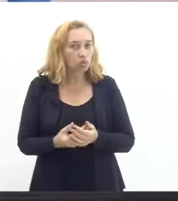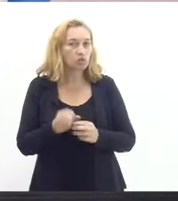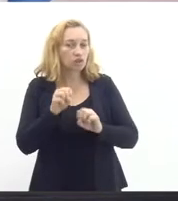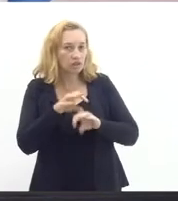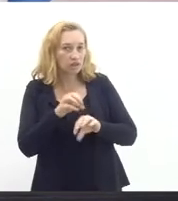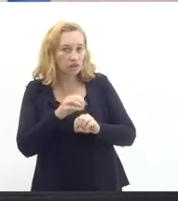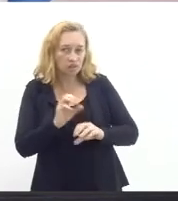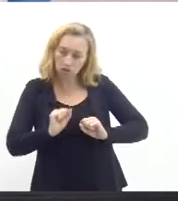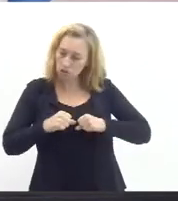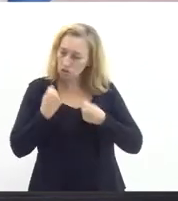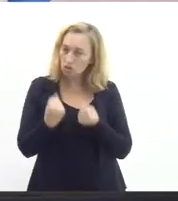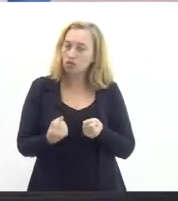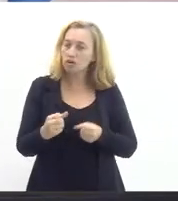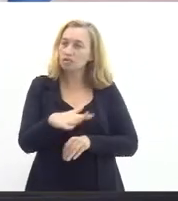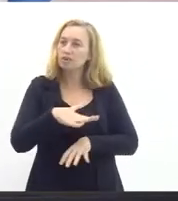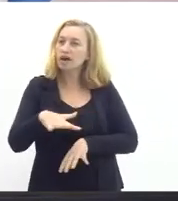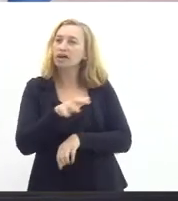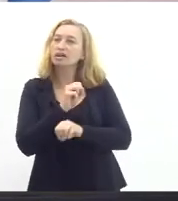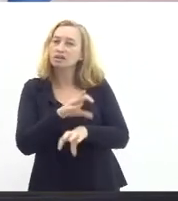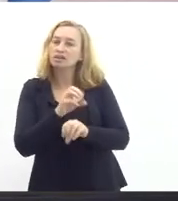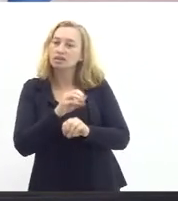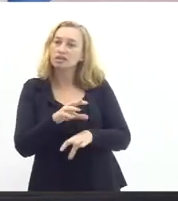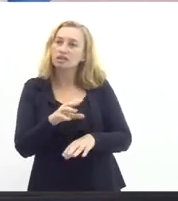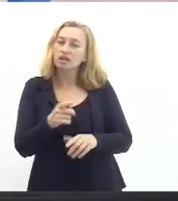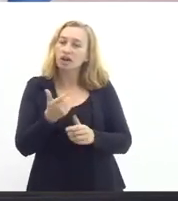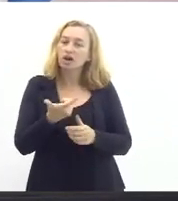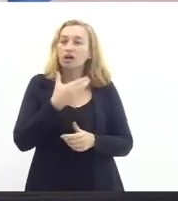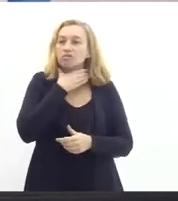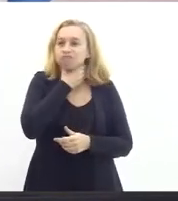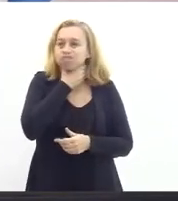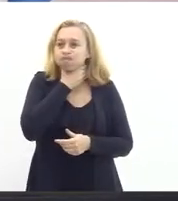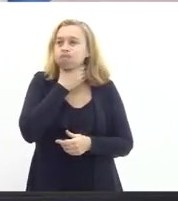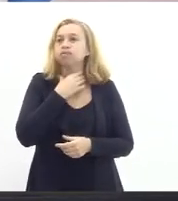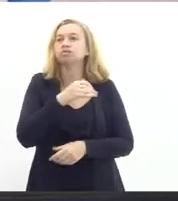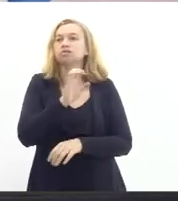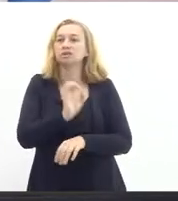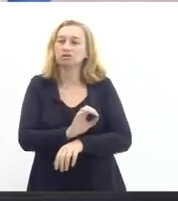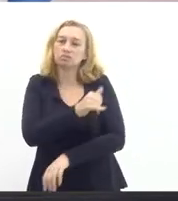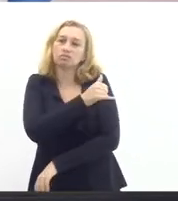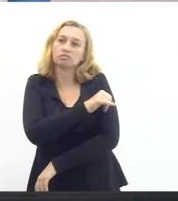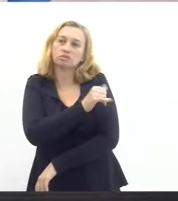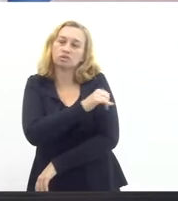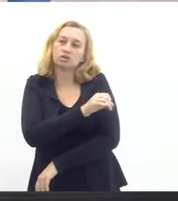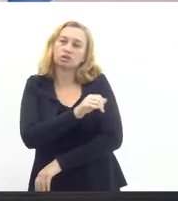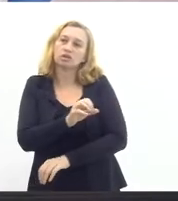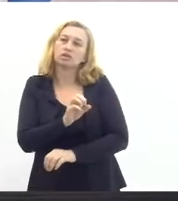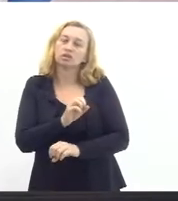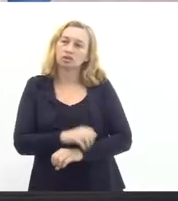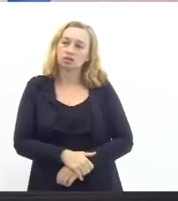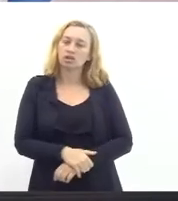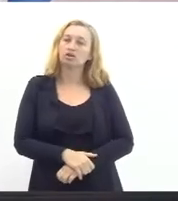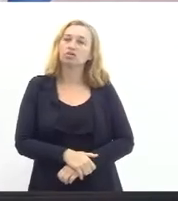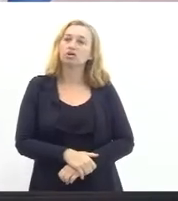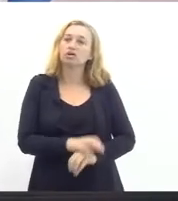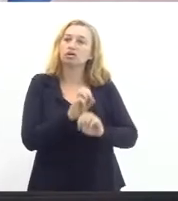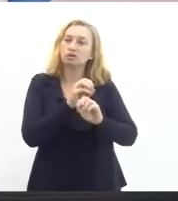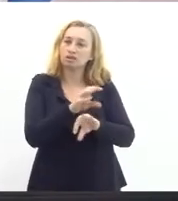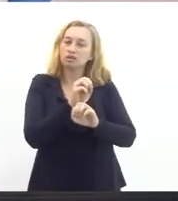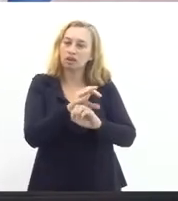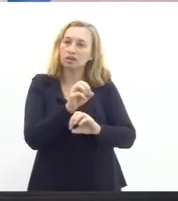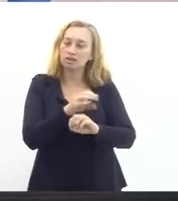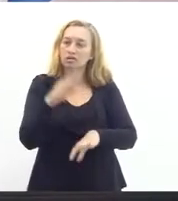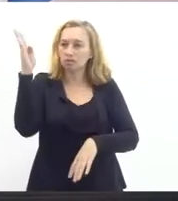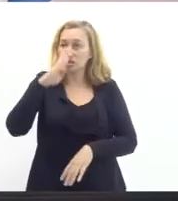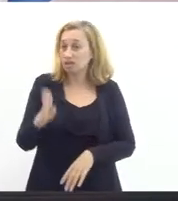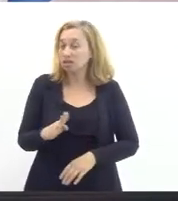se dedica à educação essa é a maior crise da história da educação brasileira e se a gente não pensar mecanismos